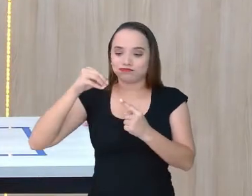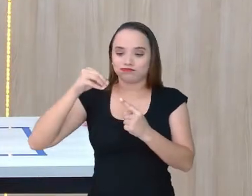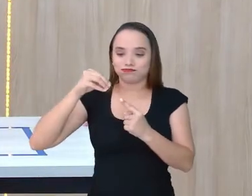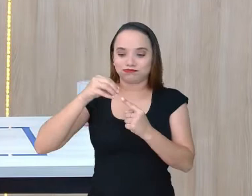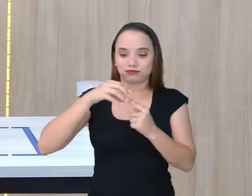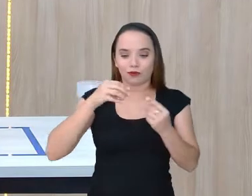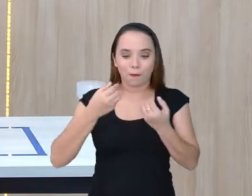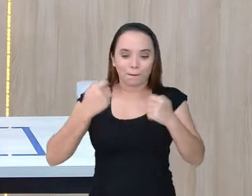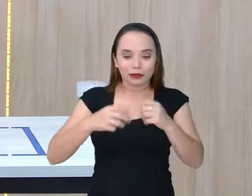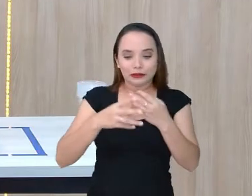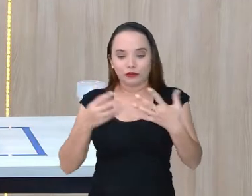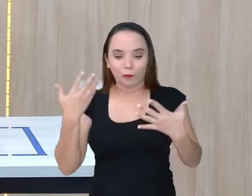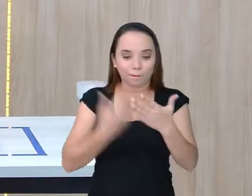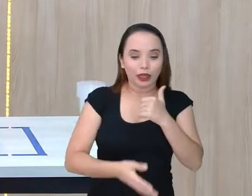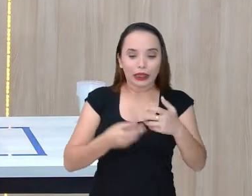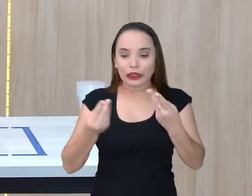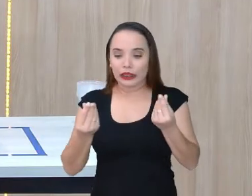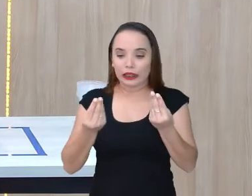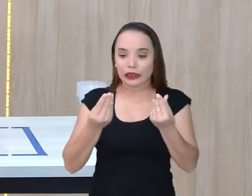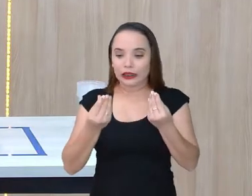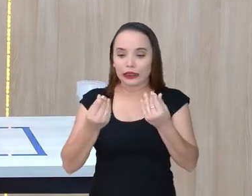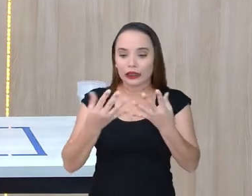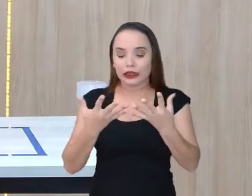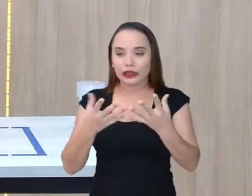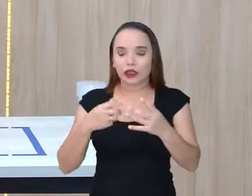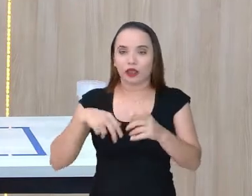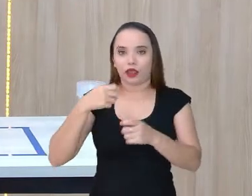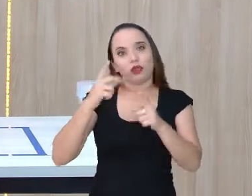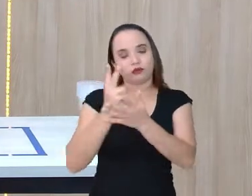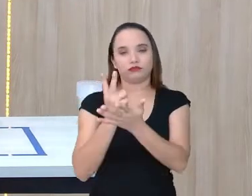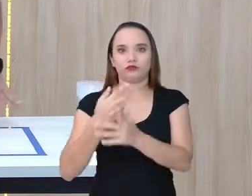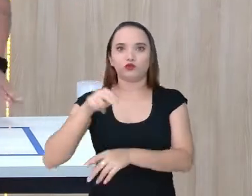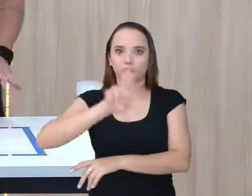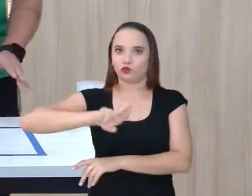Vivi. É... Eu sempre uso duas cores.